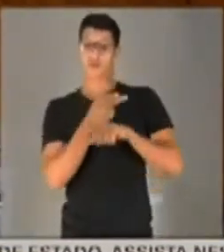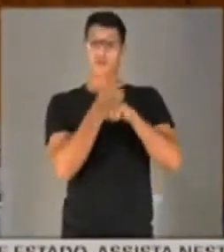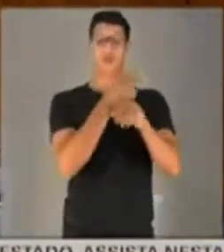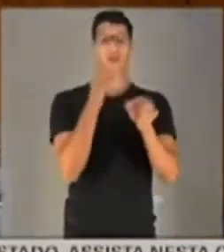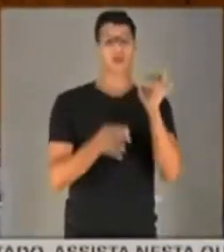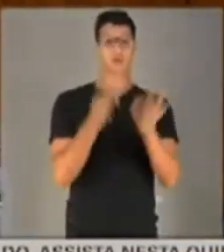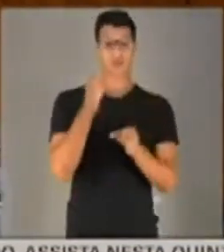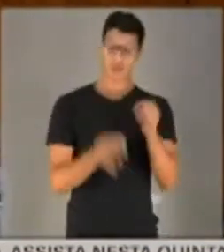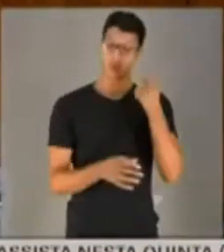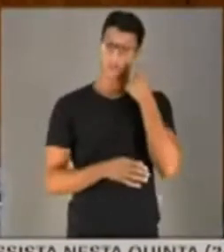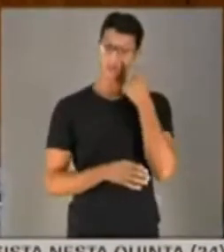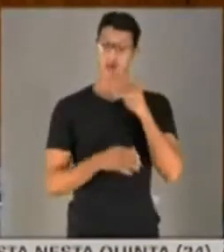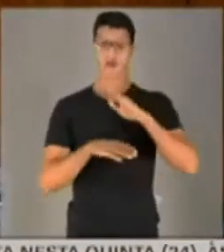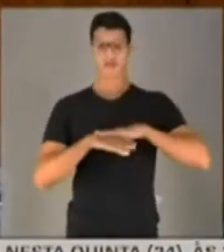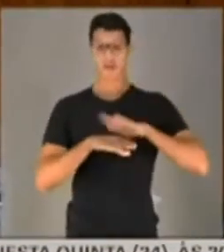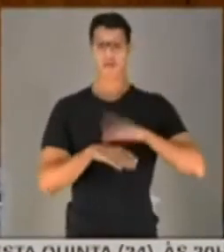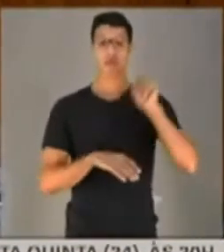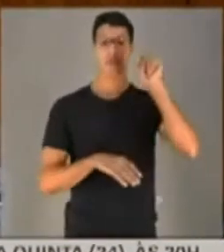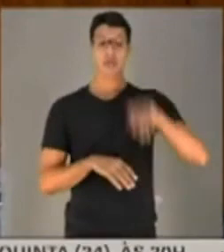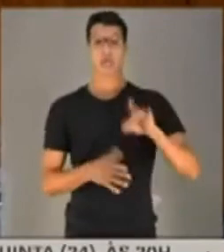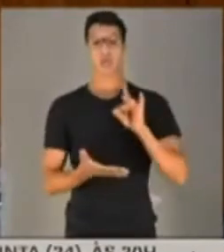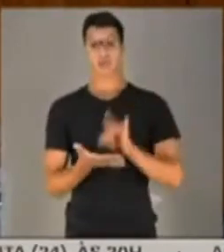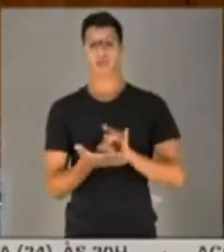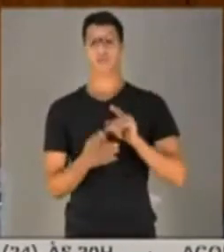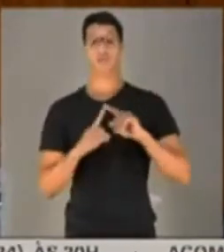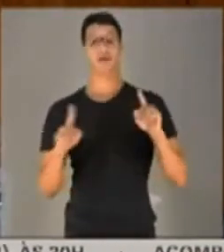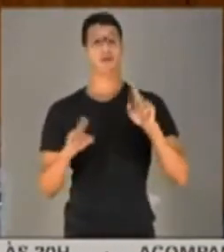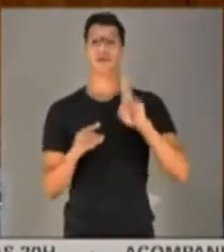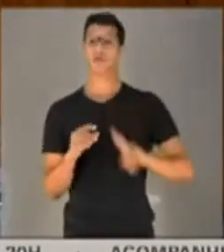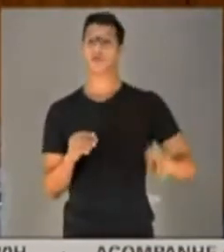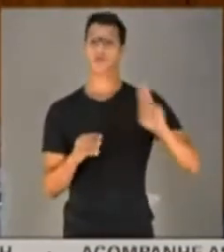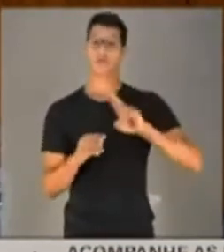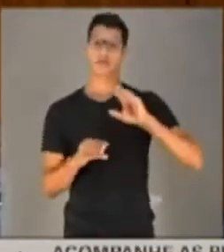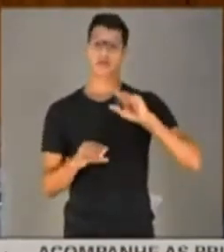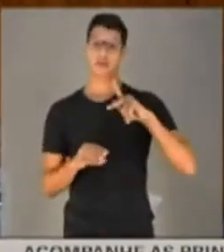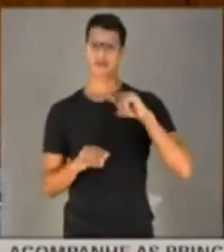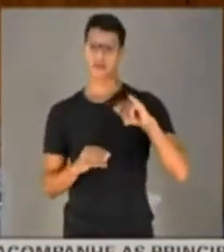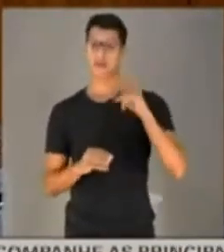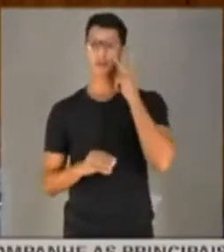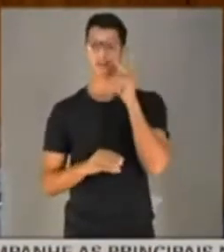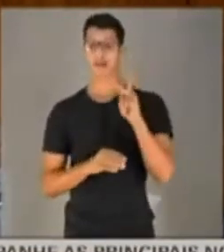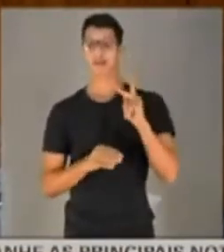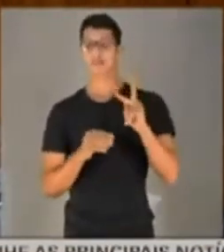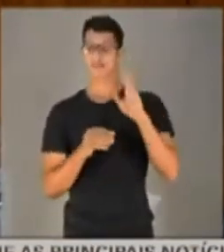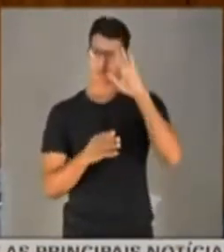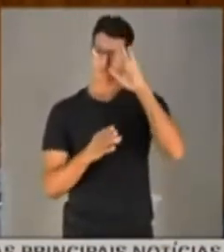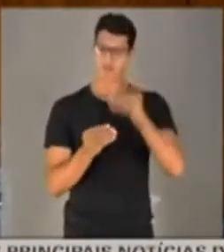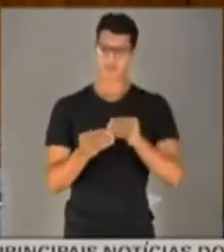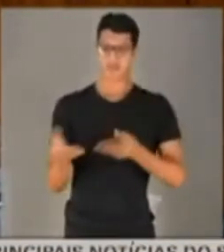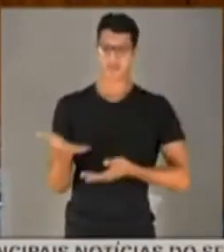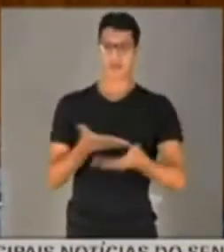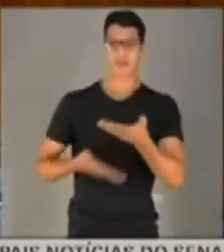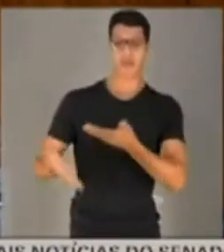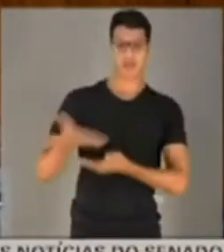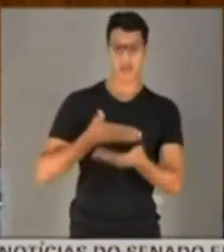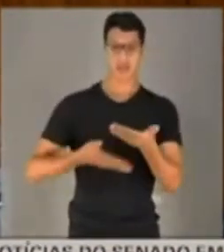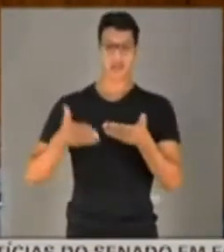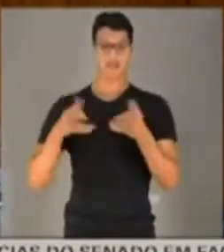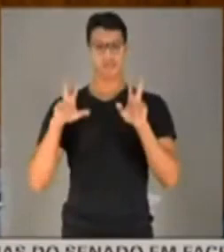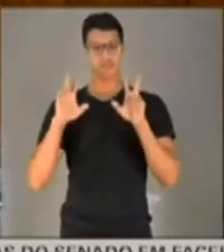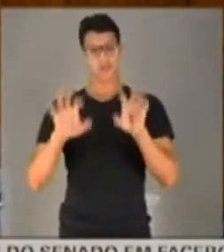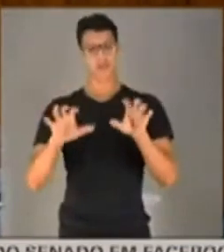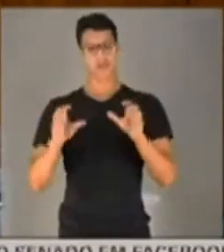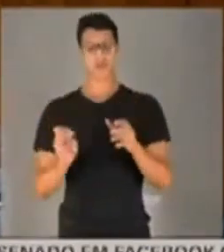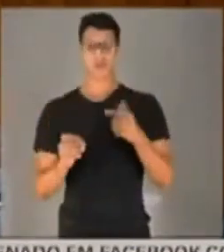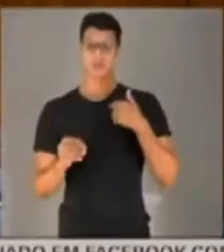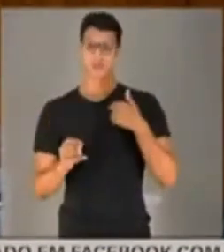justiça para fazer o que é justo, mas não usar a CPI para ser intermediário numa situação